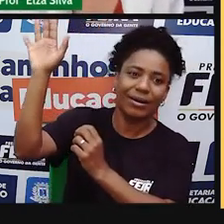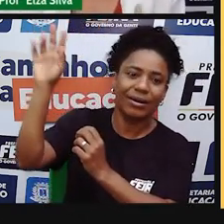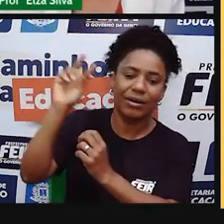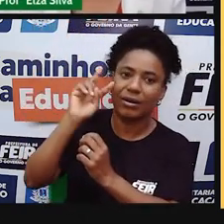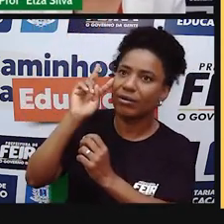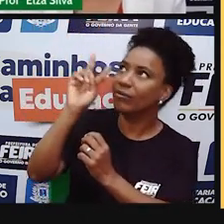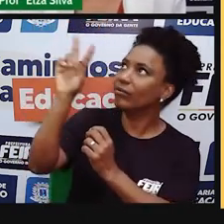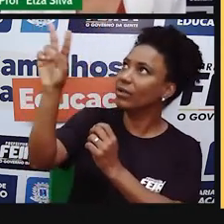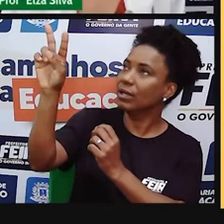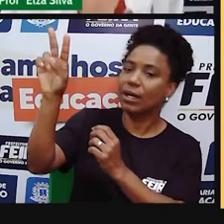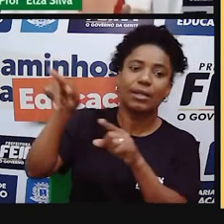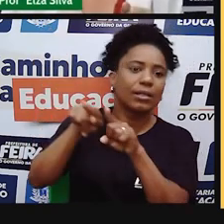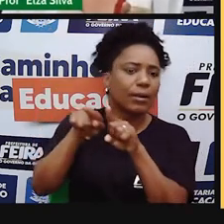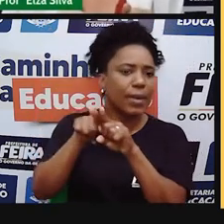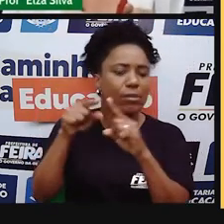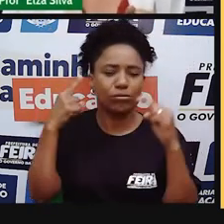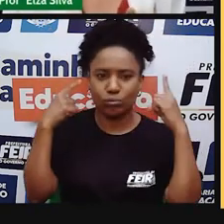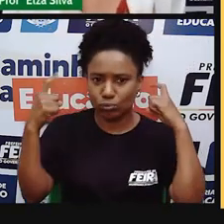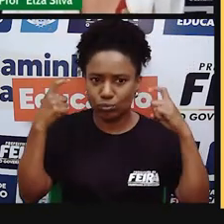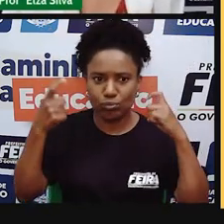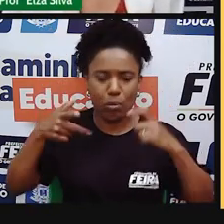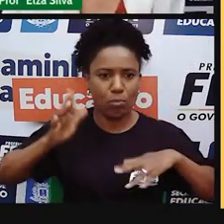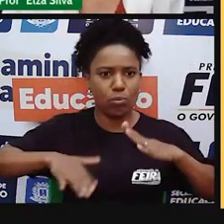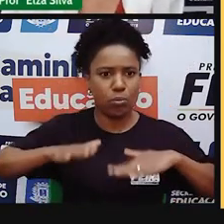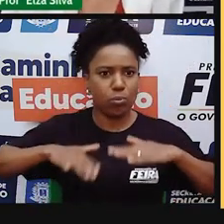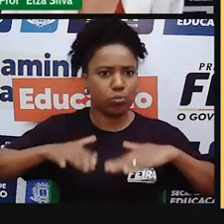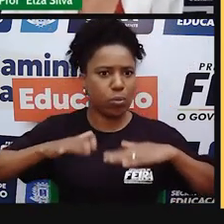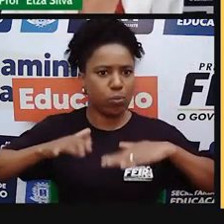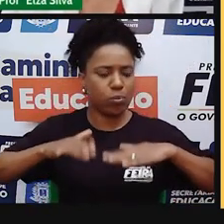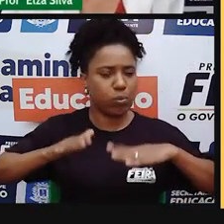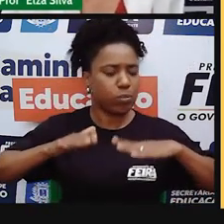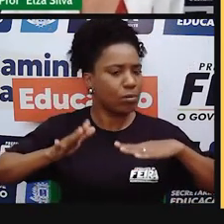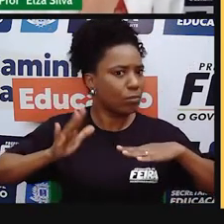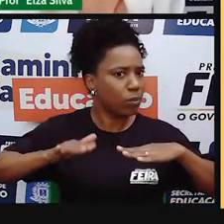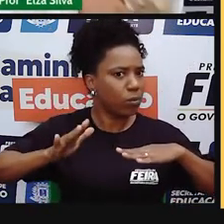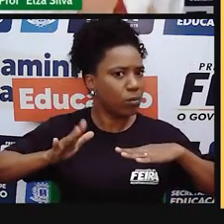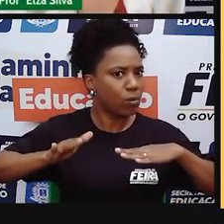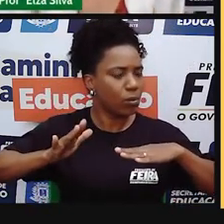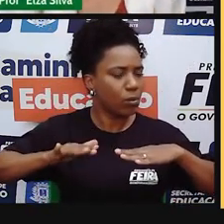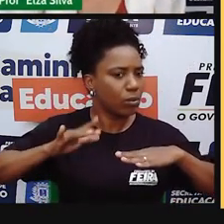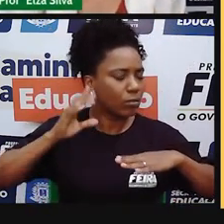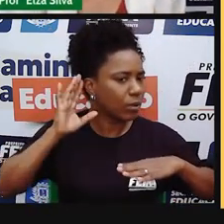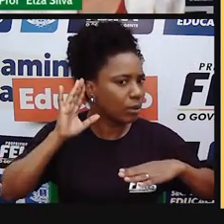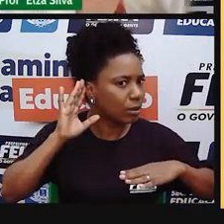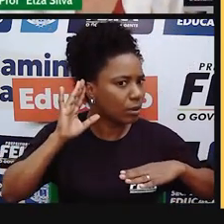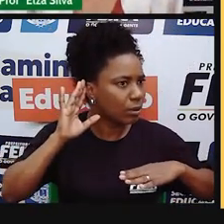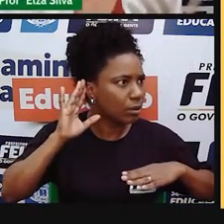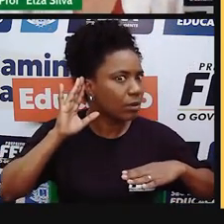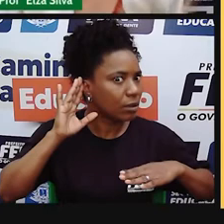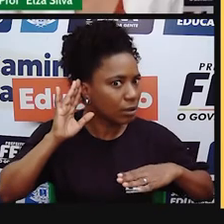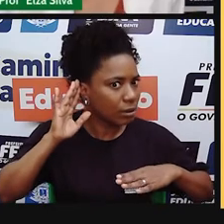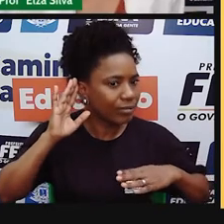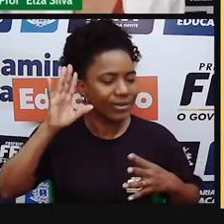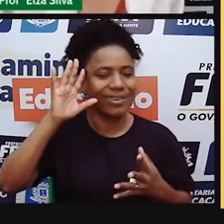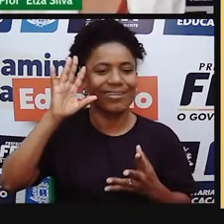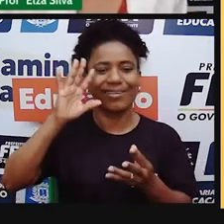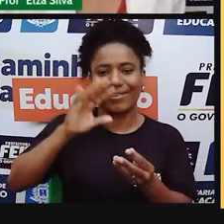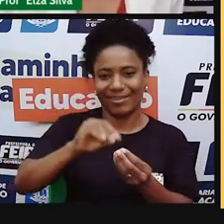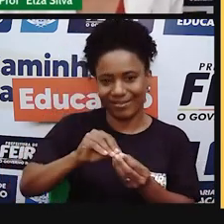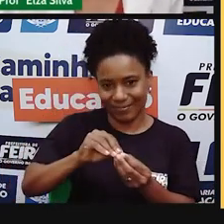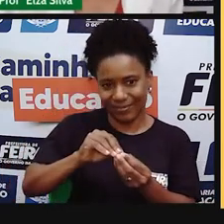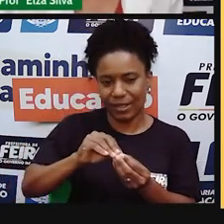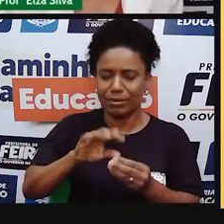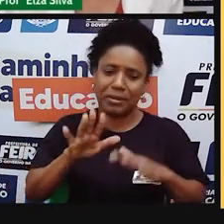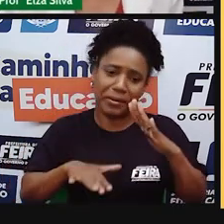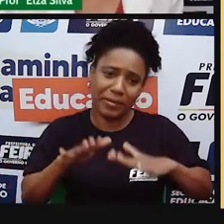tambores também eram utilizados, né, para expressar a comunicação e outros códigos, porque também tem muito a ver com a cultura